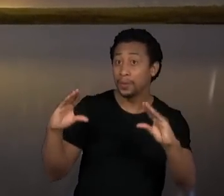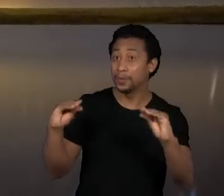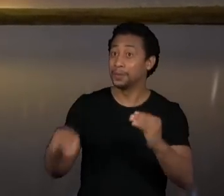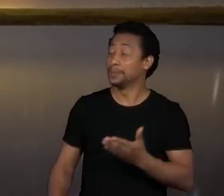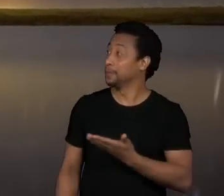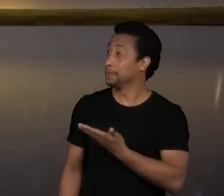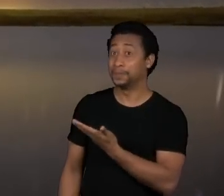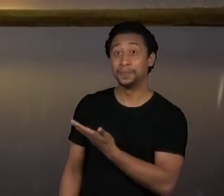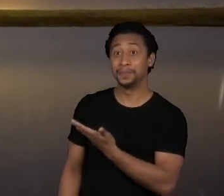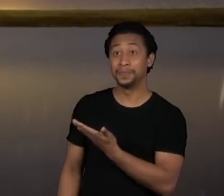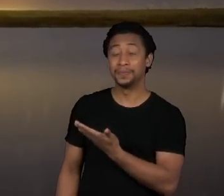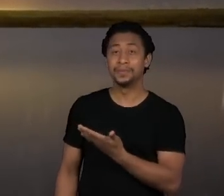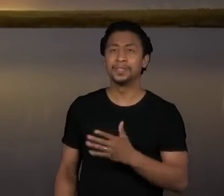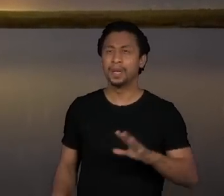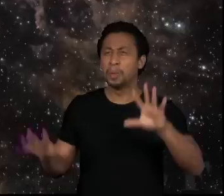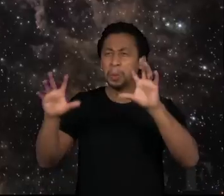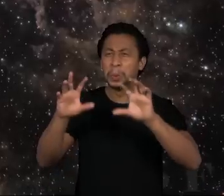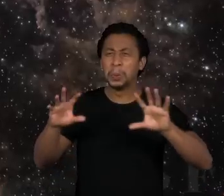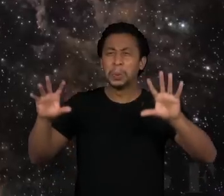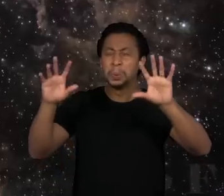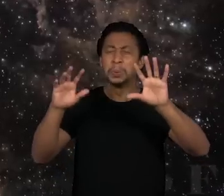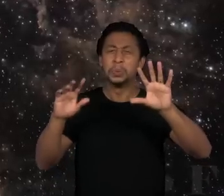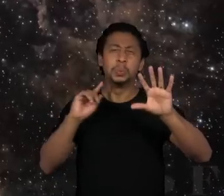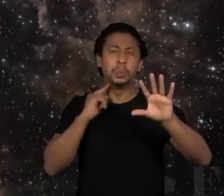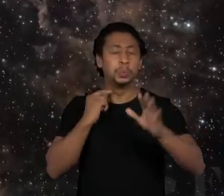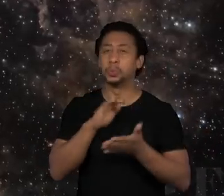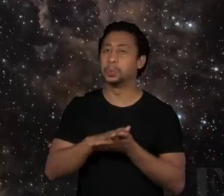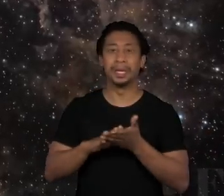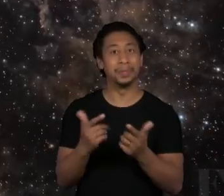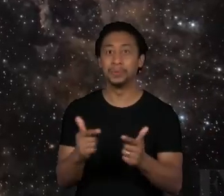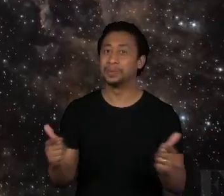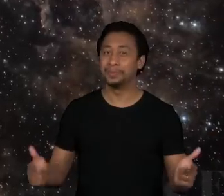longe da poluição luminosa das grandes cidades.